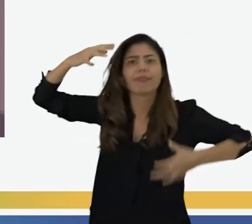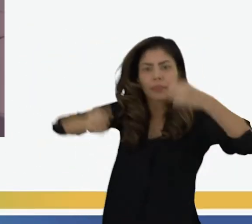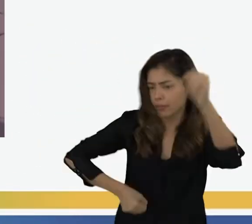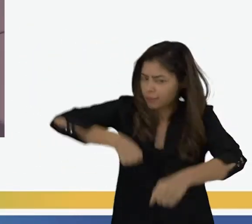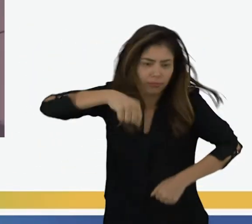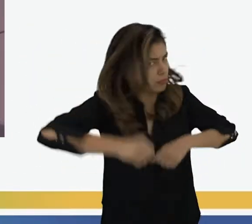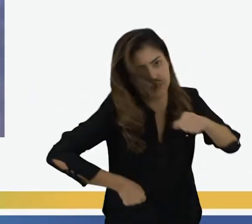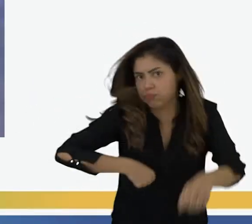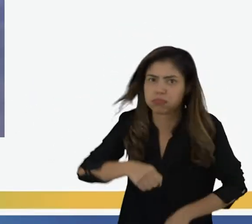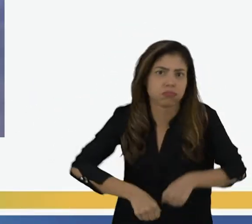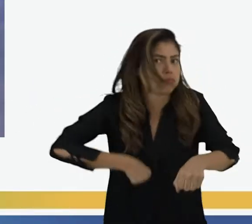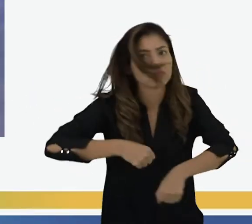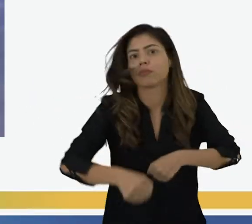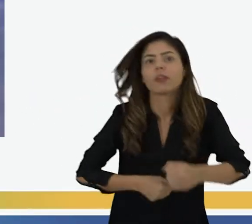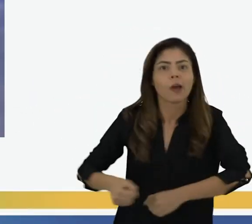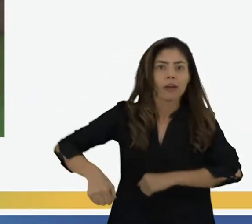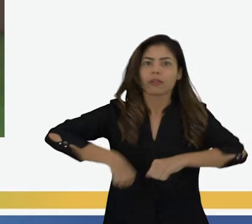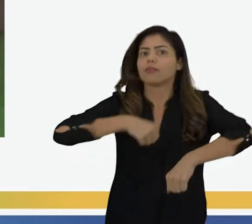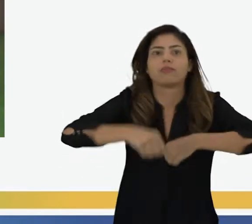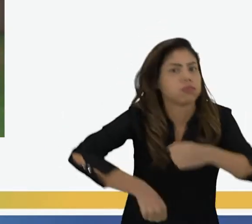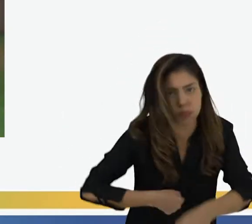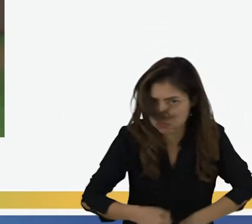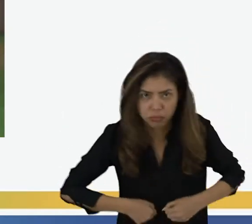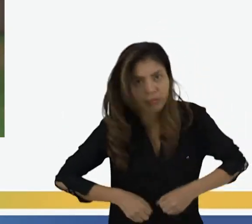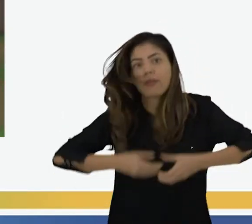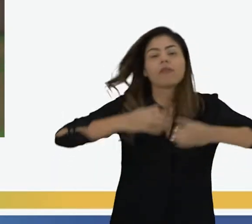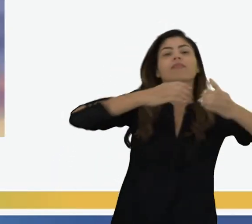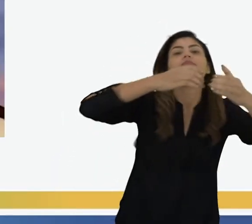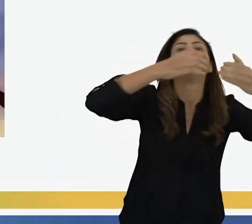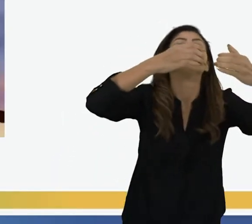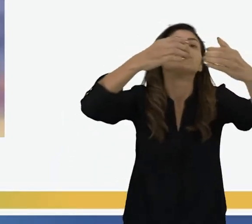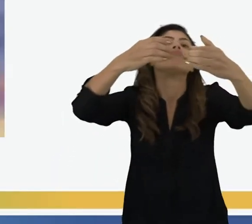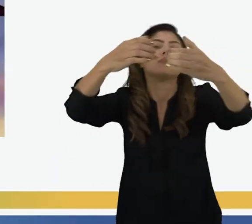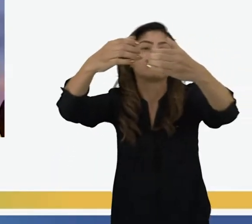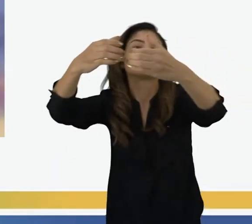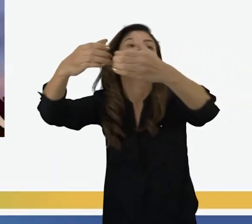Que nos guiará